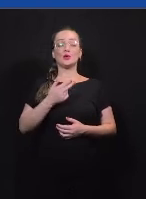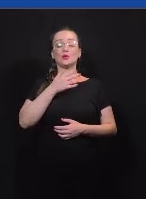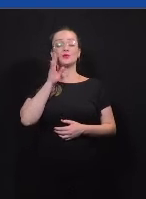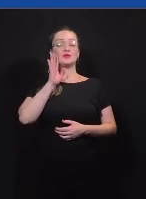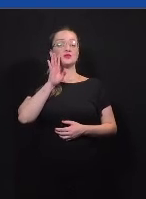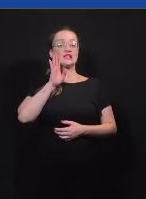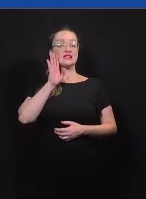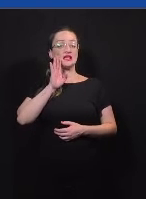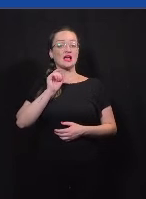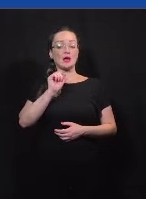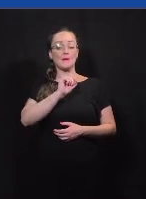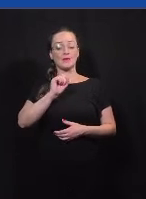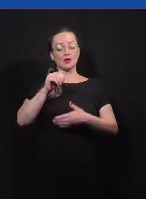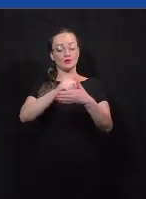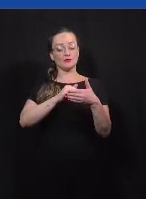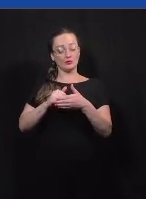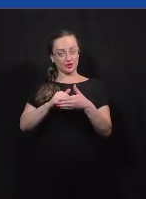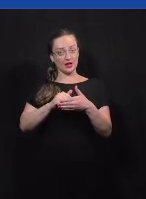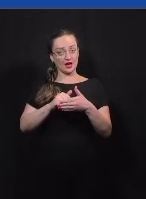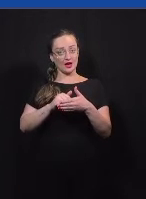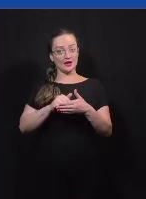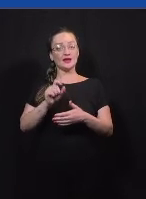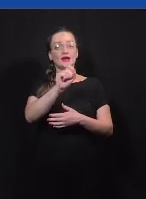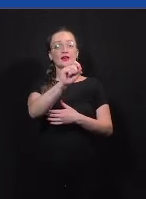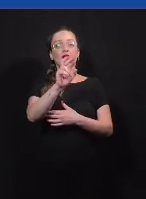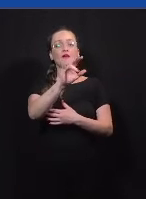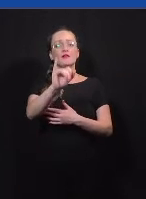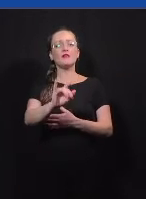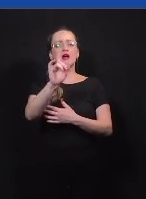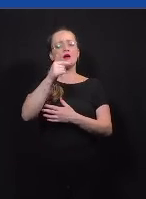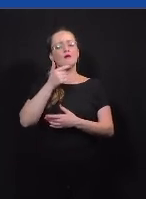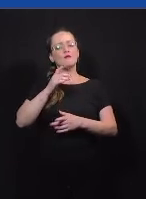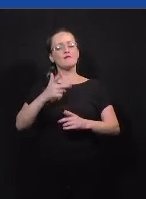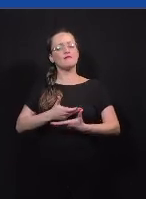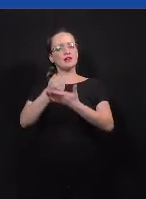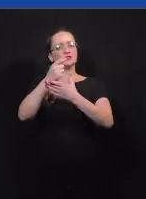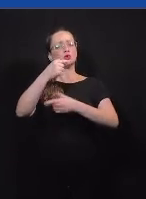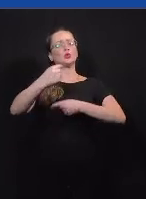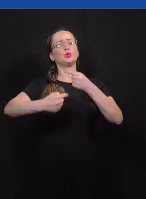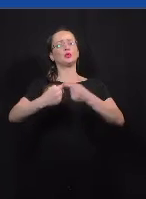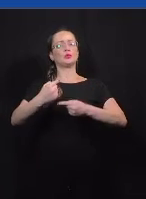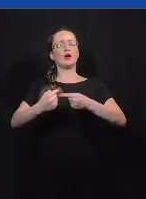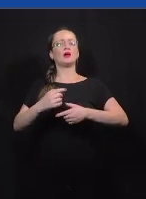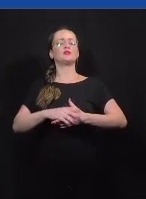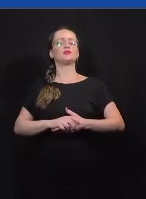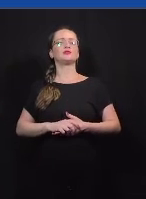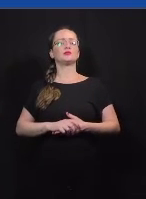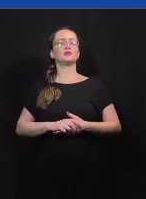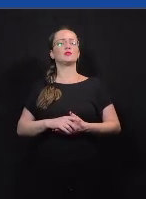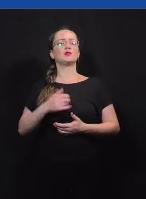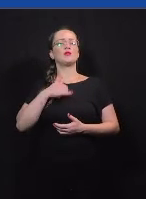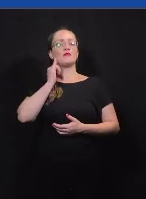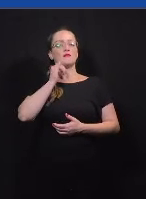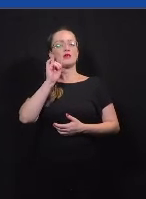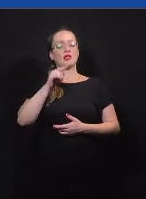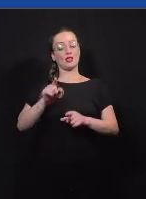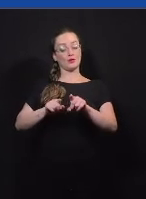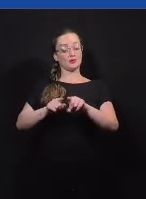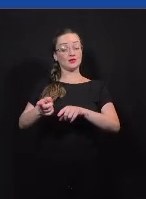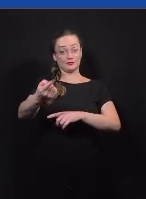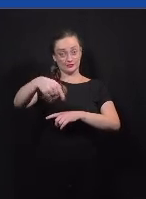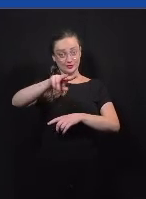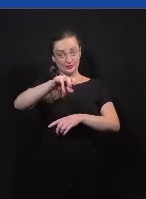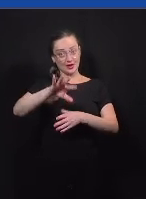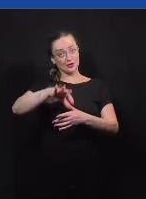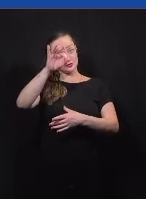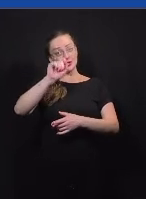é que vocês podem votar durante a sessão em quem vai ser o vencedor desse debate. Então, como eu falei, é uma competição. E vocês que vão escolher